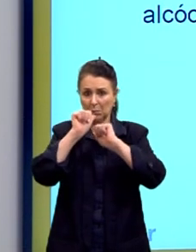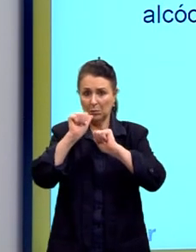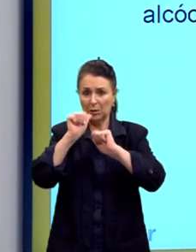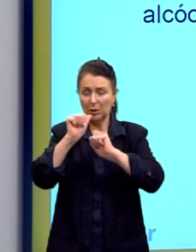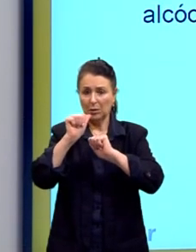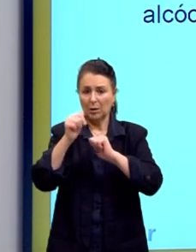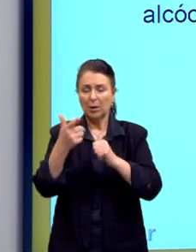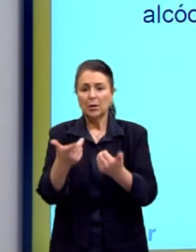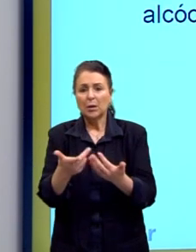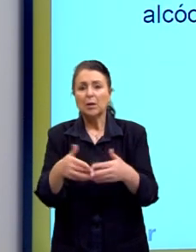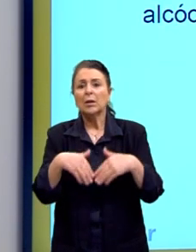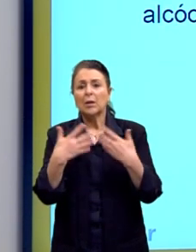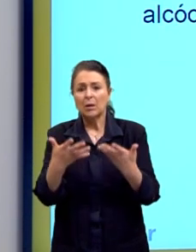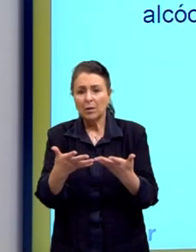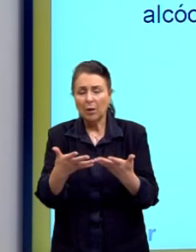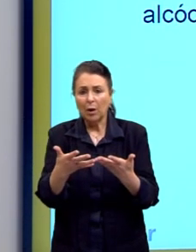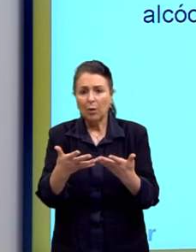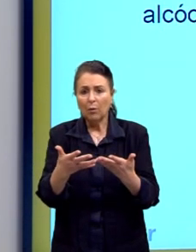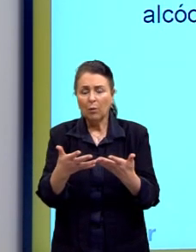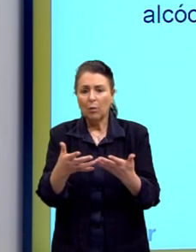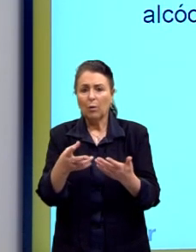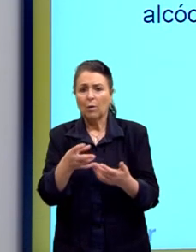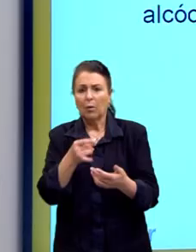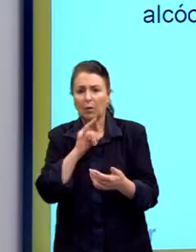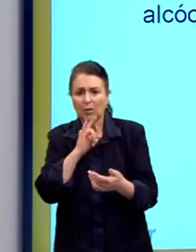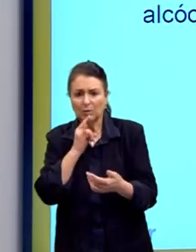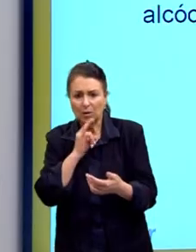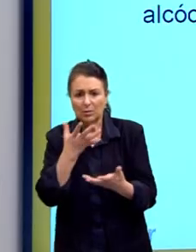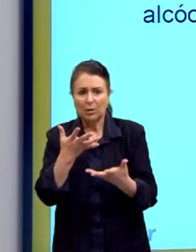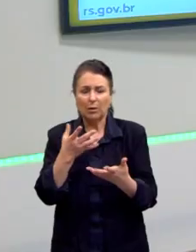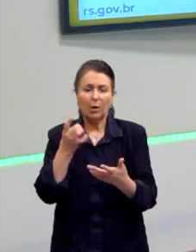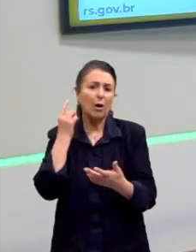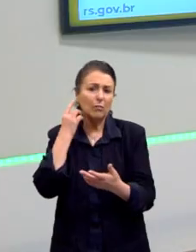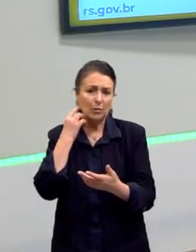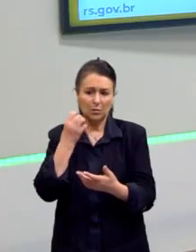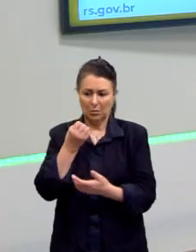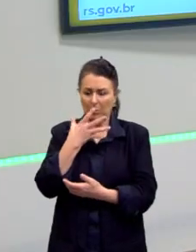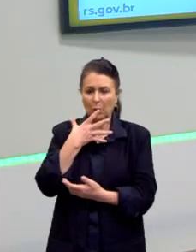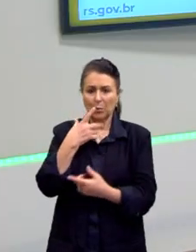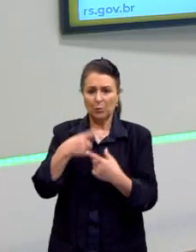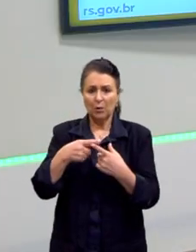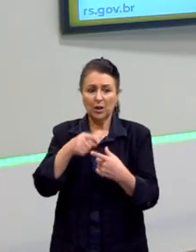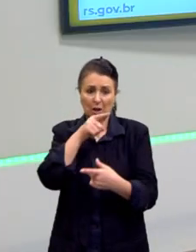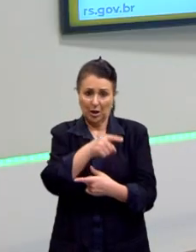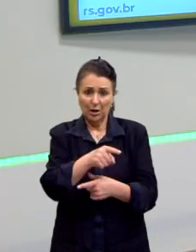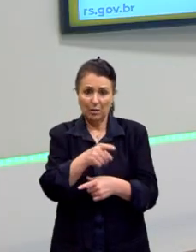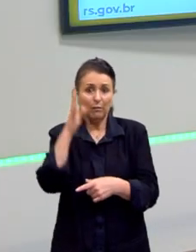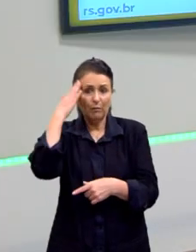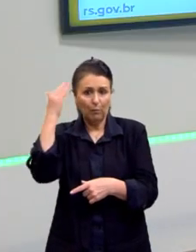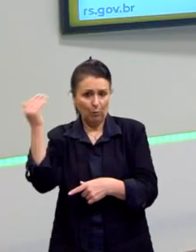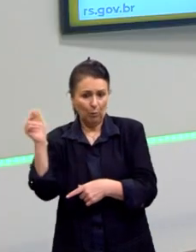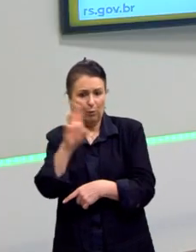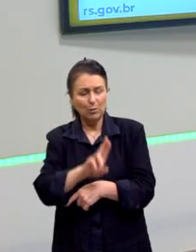bíblias alcoólicas deve ser algo bom. A publicidade, comprar,